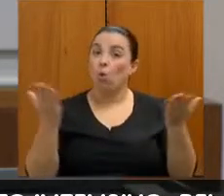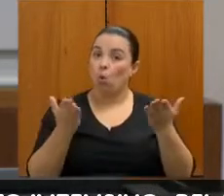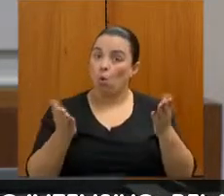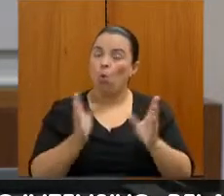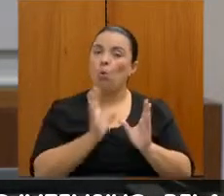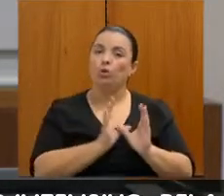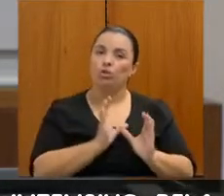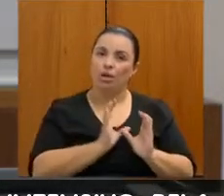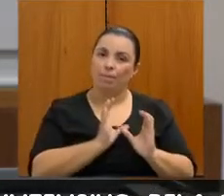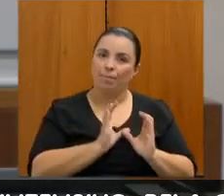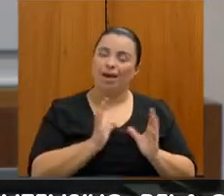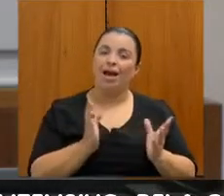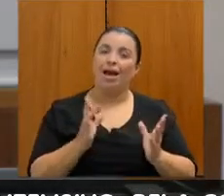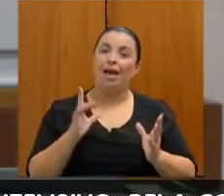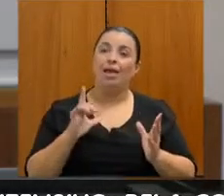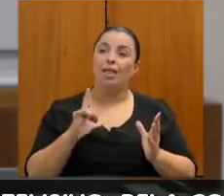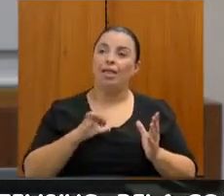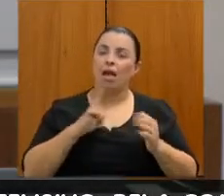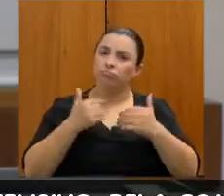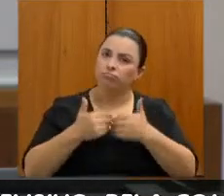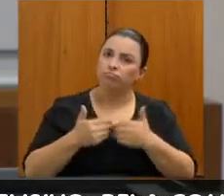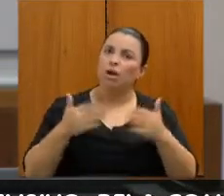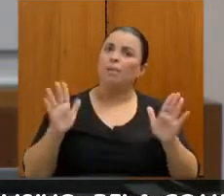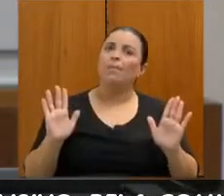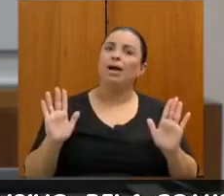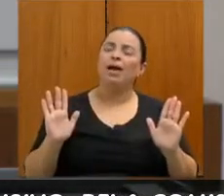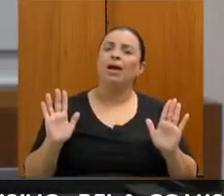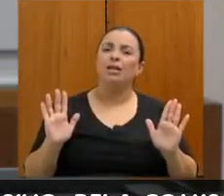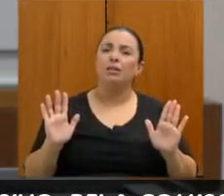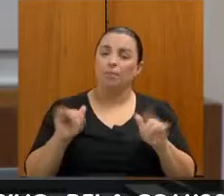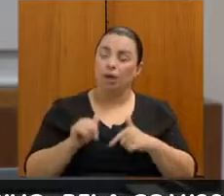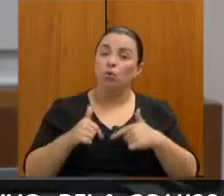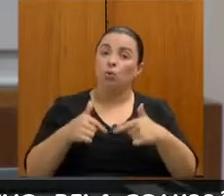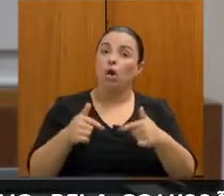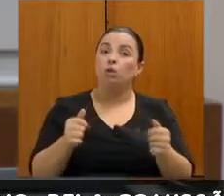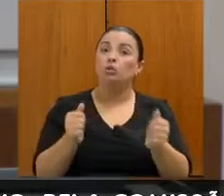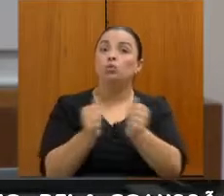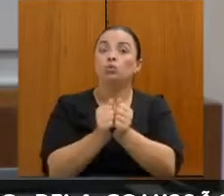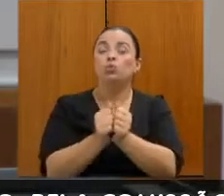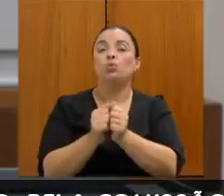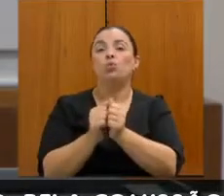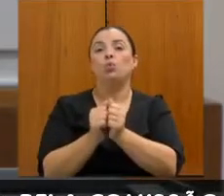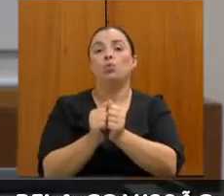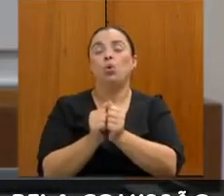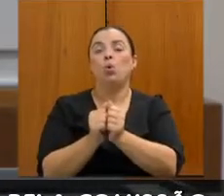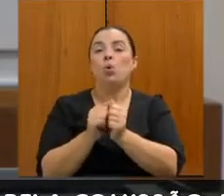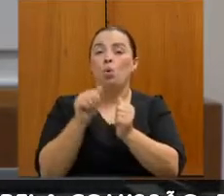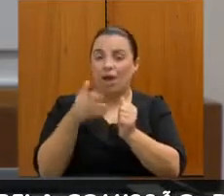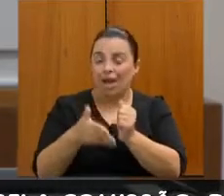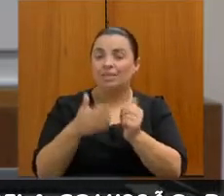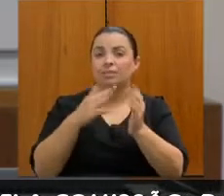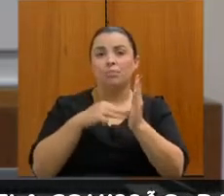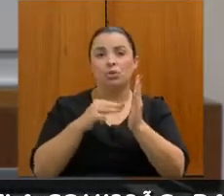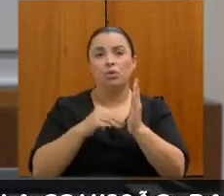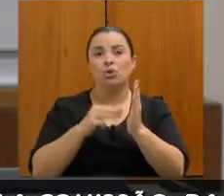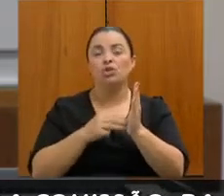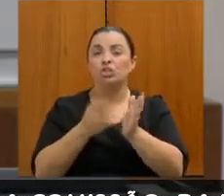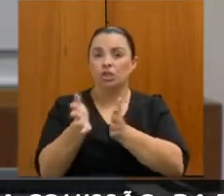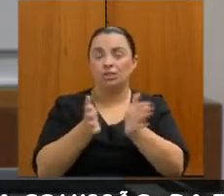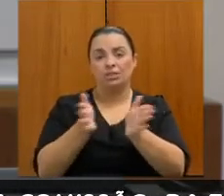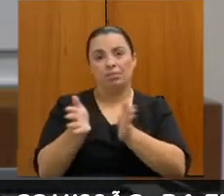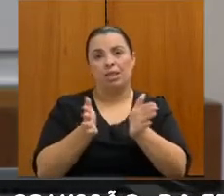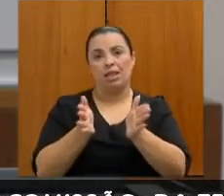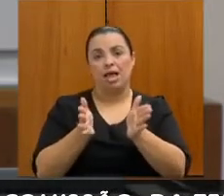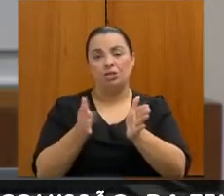eu acredito que estão muito abertas a atuar junto dentro dessas metodologias de acessibilidade. A